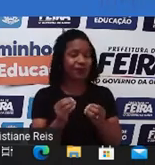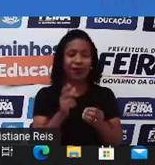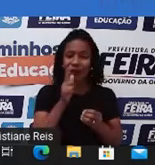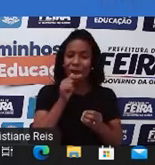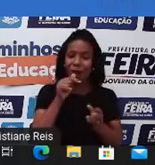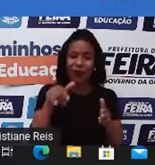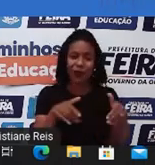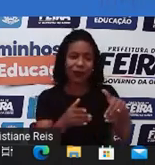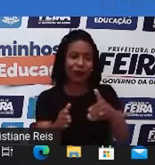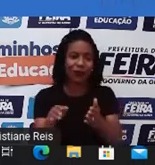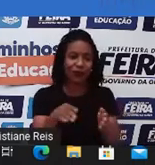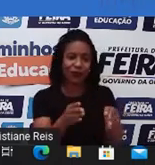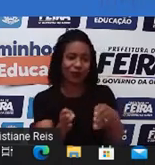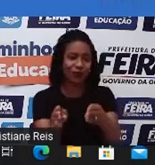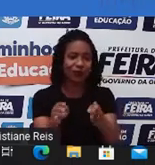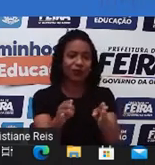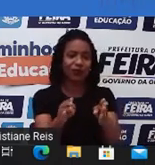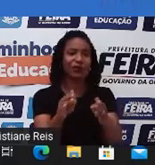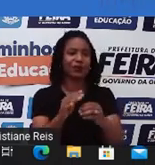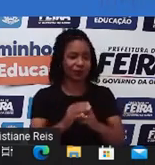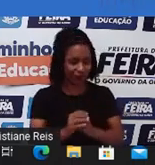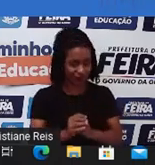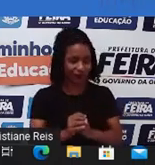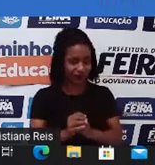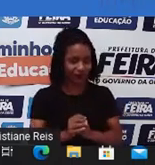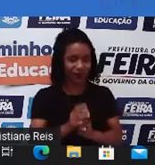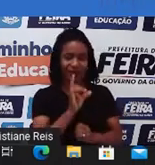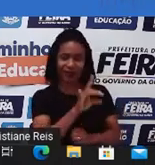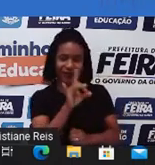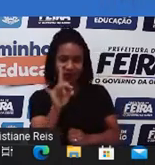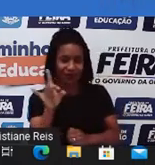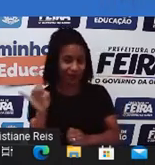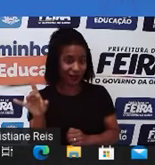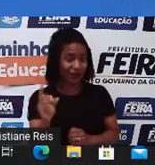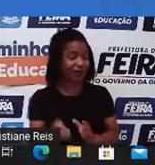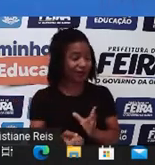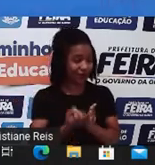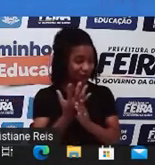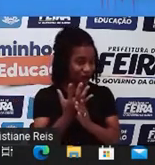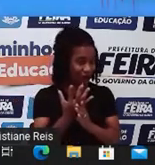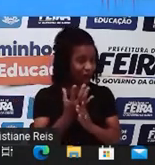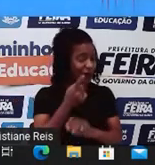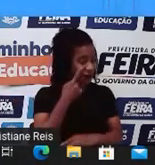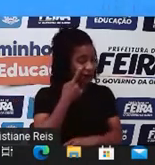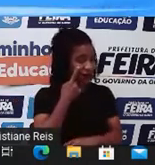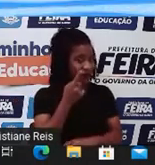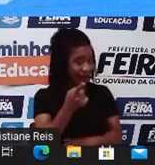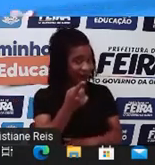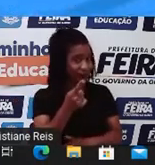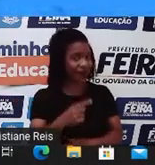as perguntas que vão surgindo gradativamente em cada plataforma. Ok? Ok?